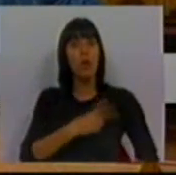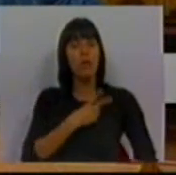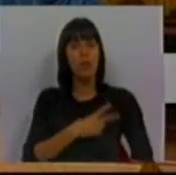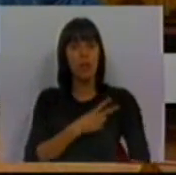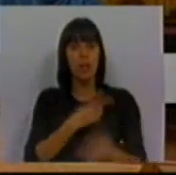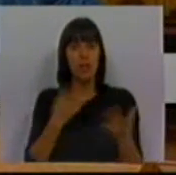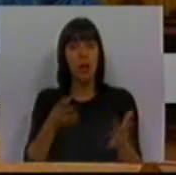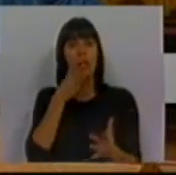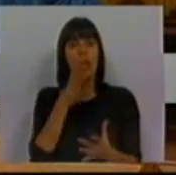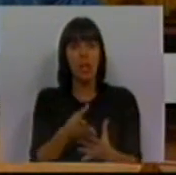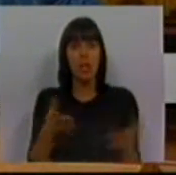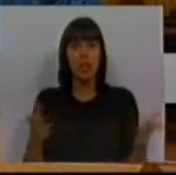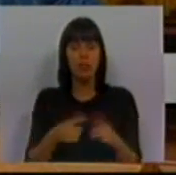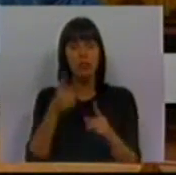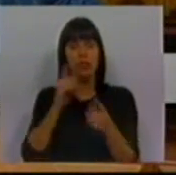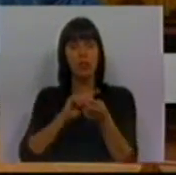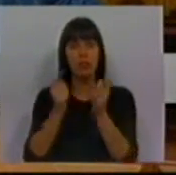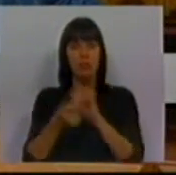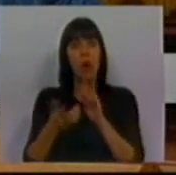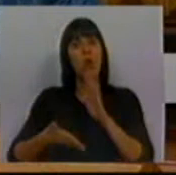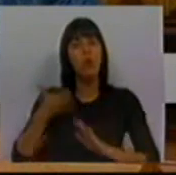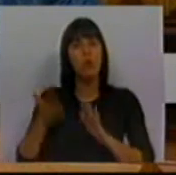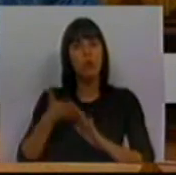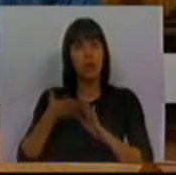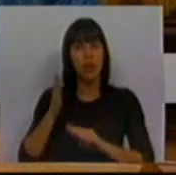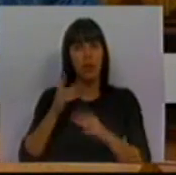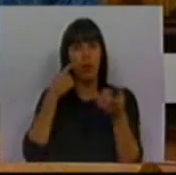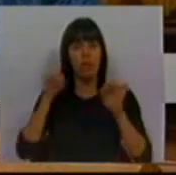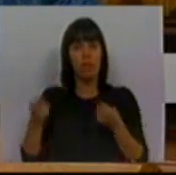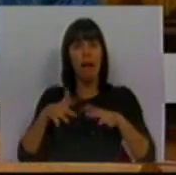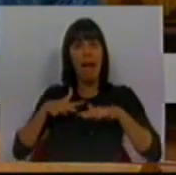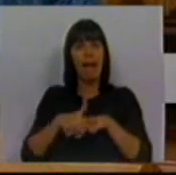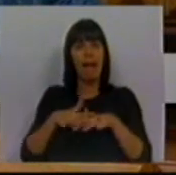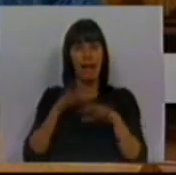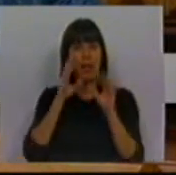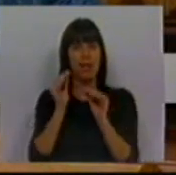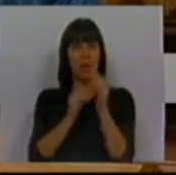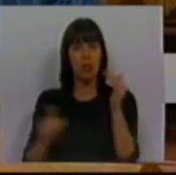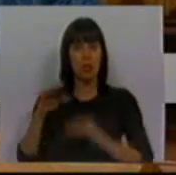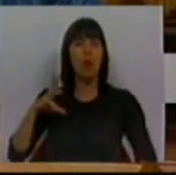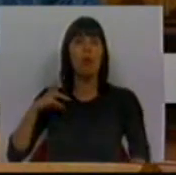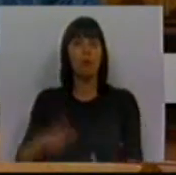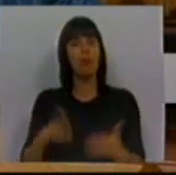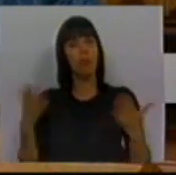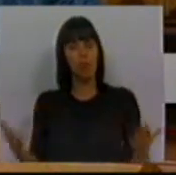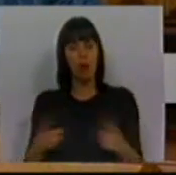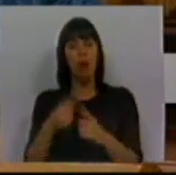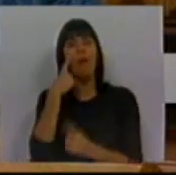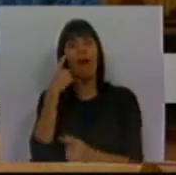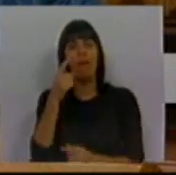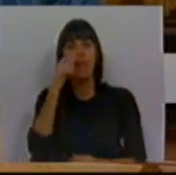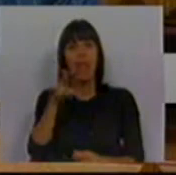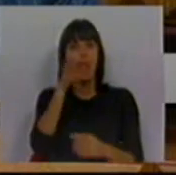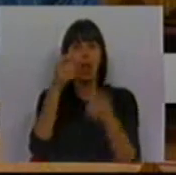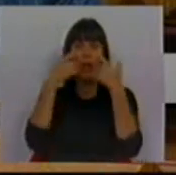indica como uma das reformas urgentes a reorganização da rede de ensino superior em Portugal, reconhece o